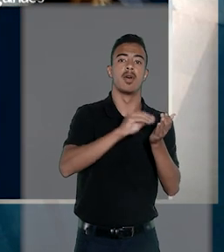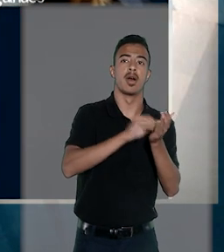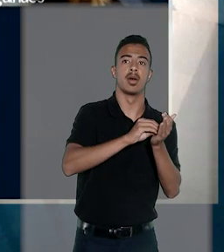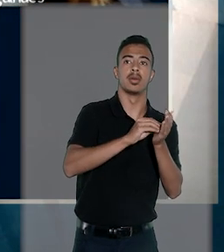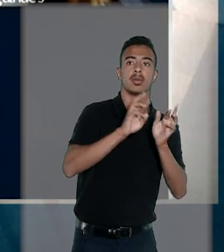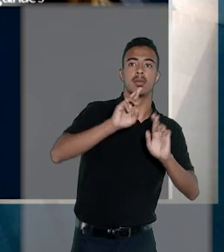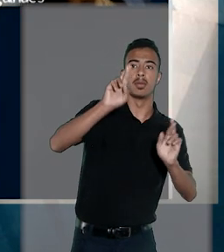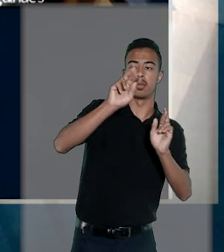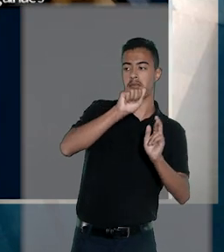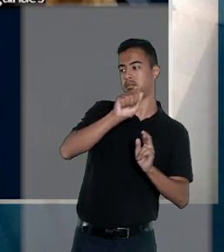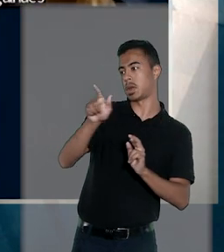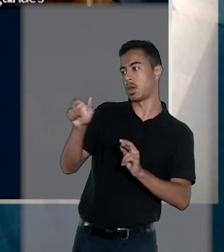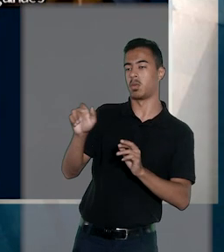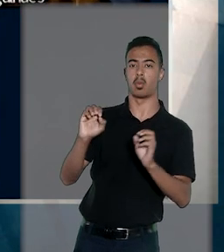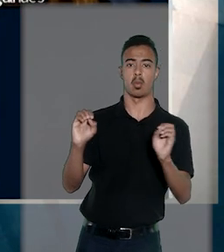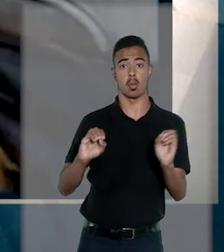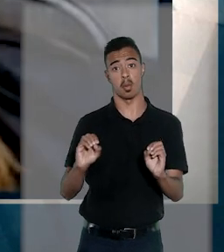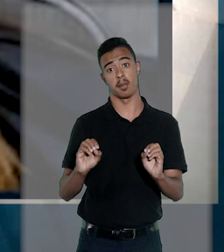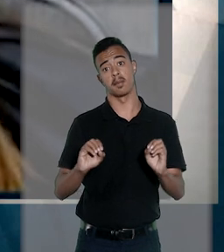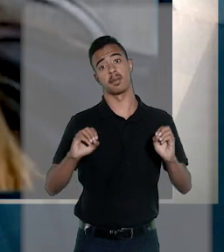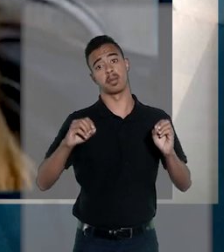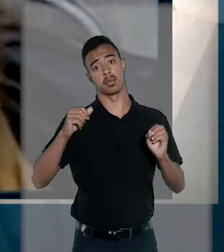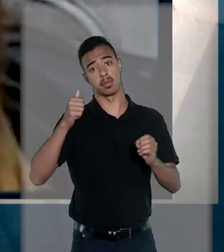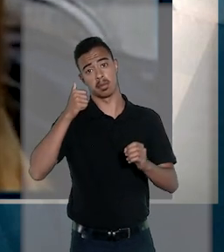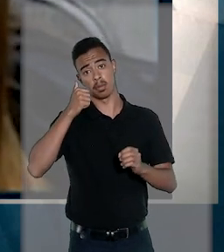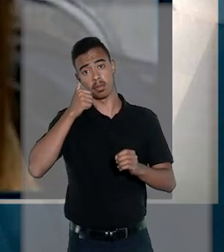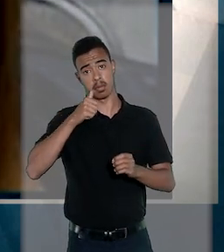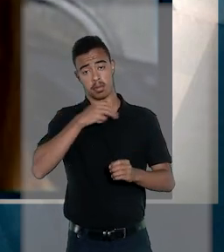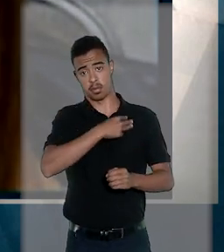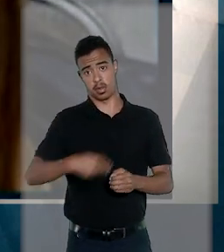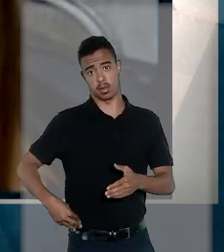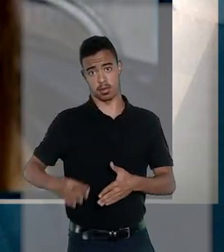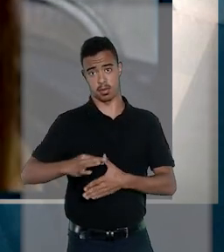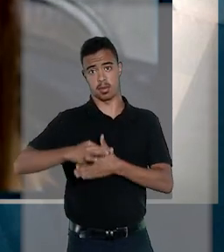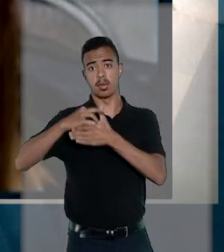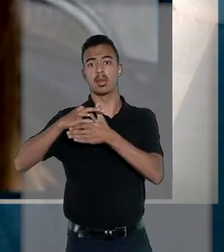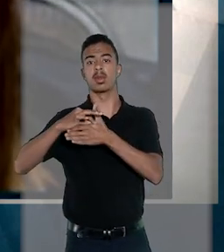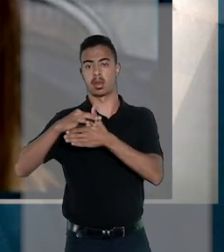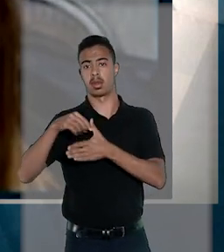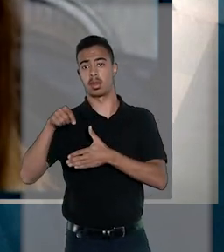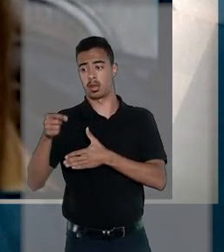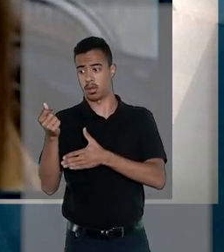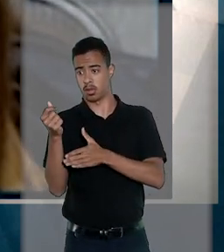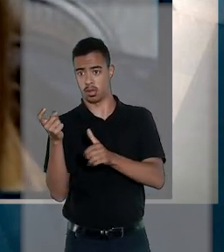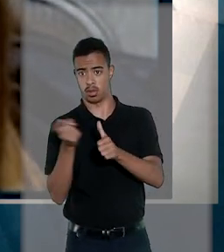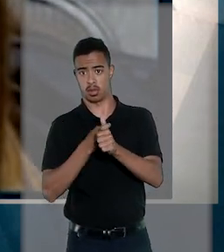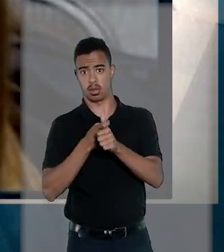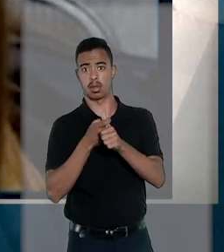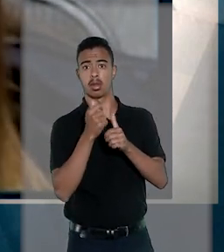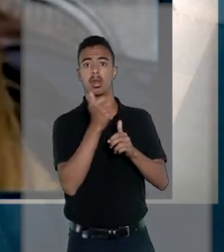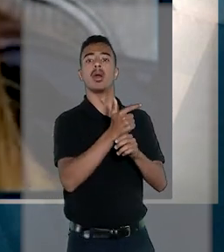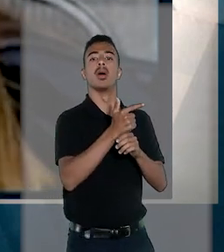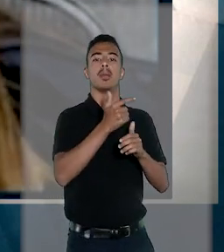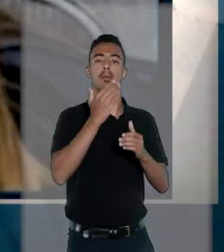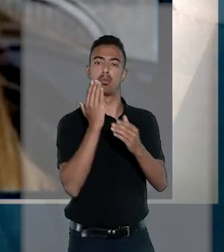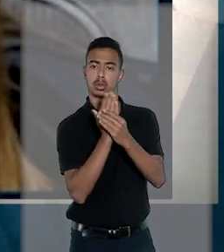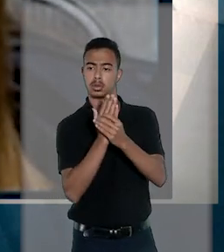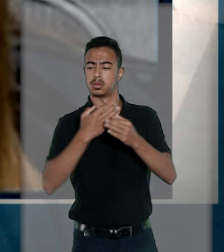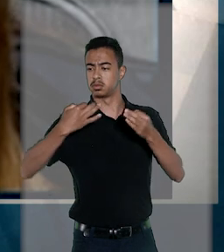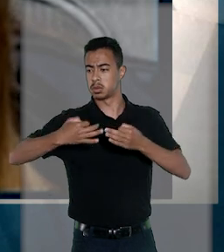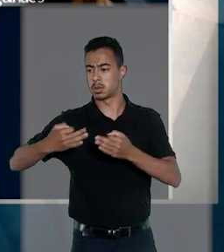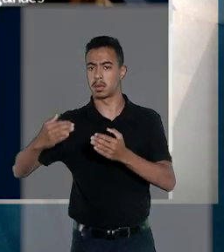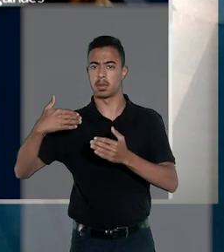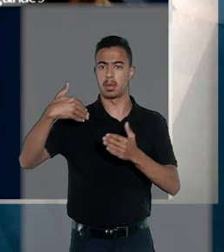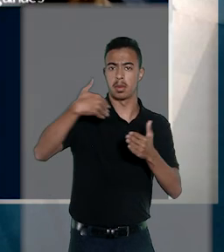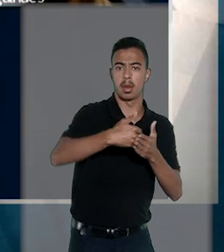falsa expectativa ao fazer os pagamentos. Ainda segundo a relatora, a restituição de valores foi precedida do devido processo